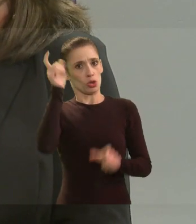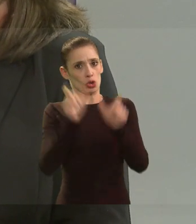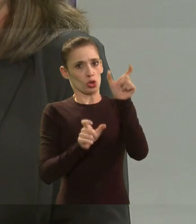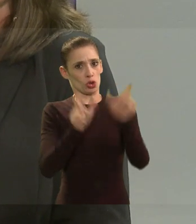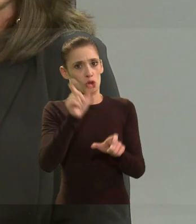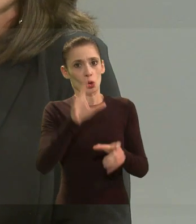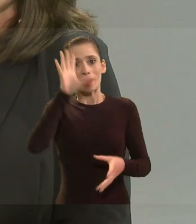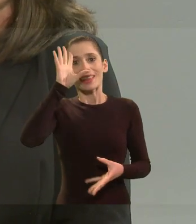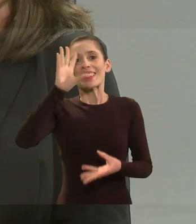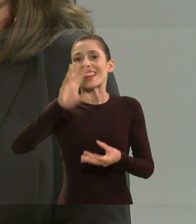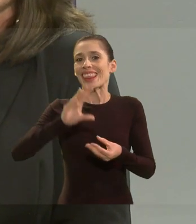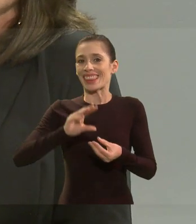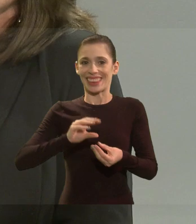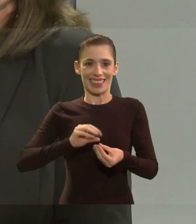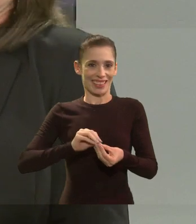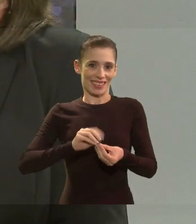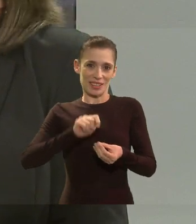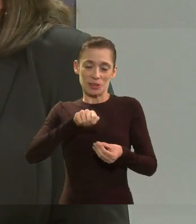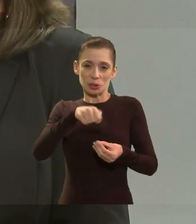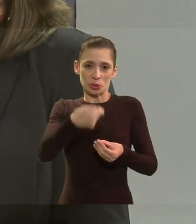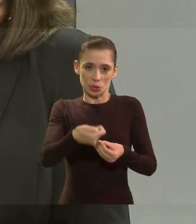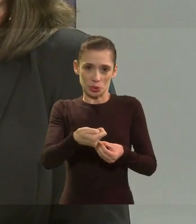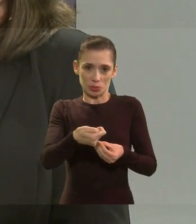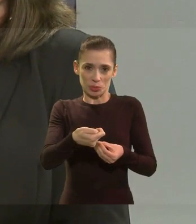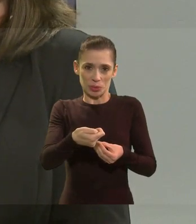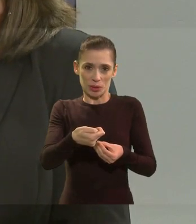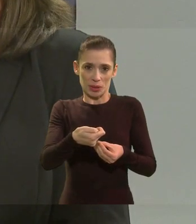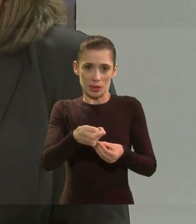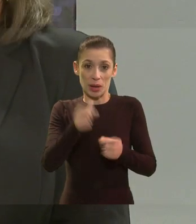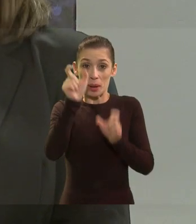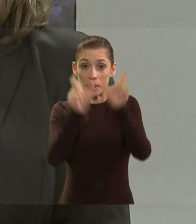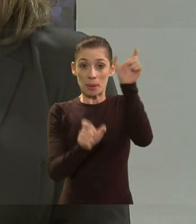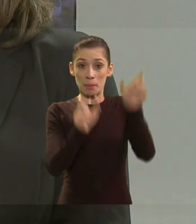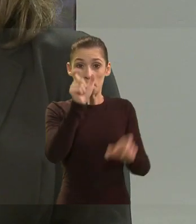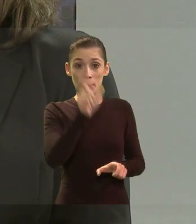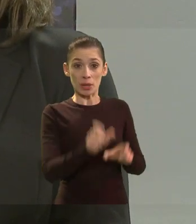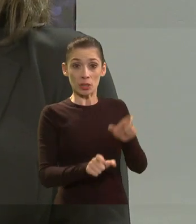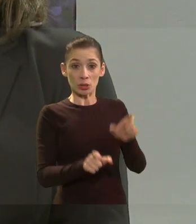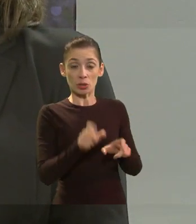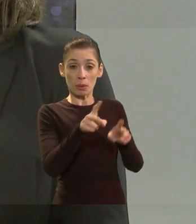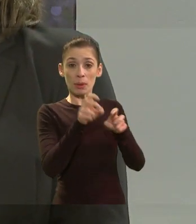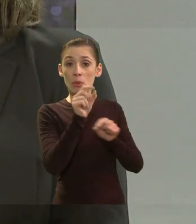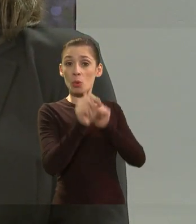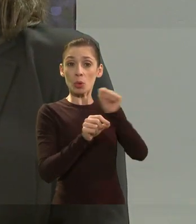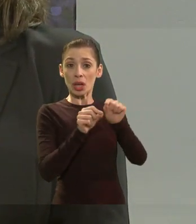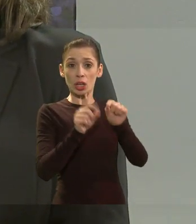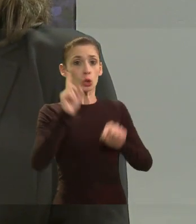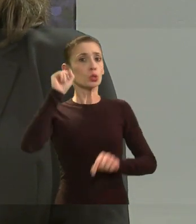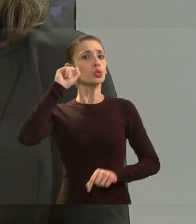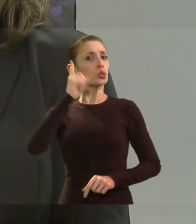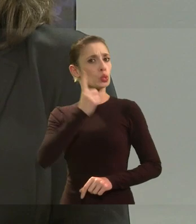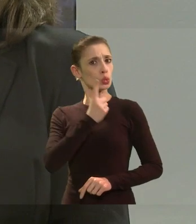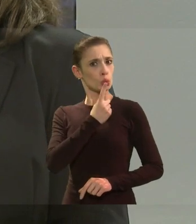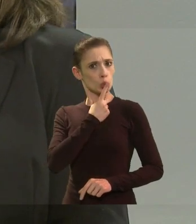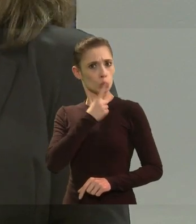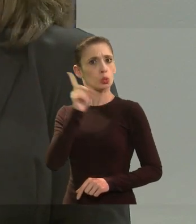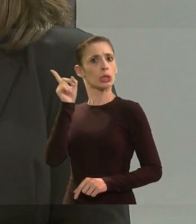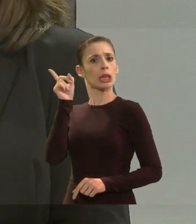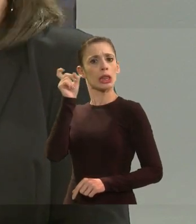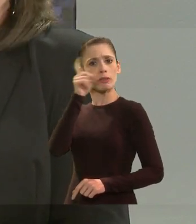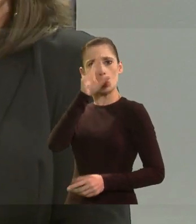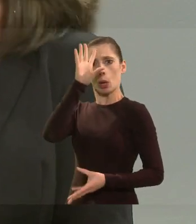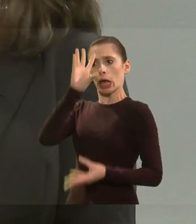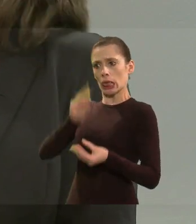né, elas automaticamente, quando elas atribuem que a pessoa surda, por exemplo, ela tem uma dificuldade de